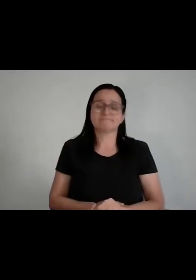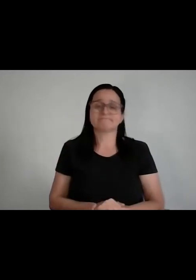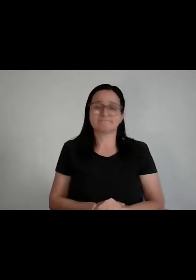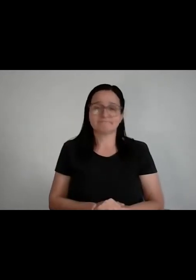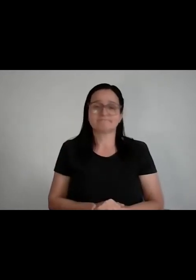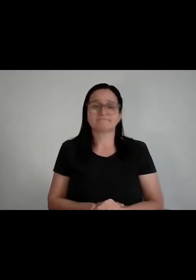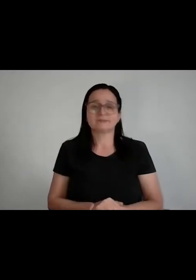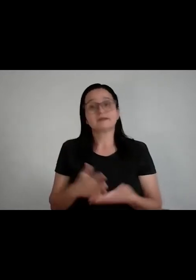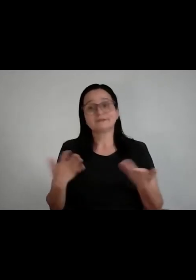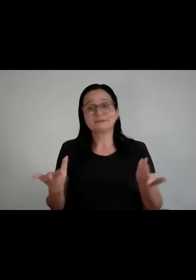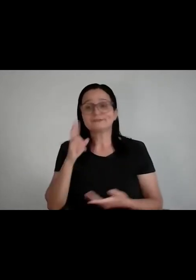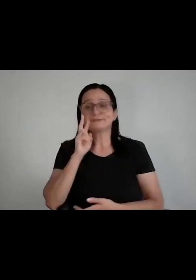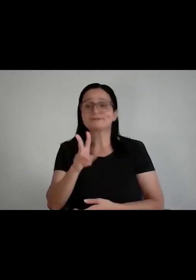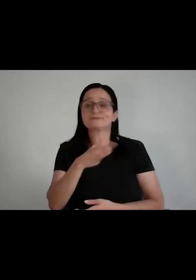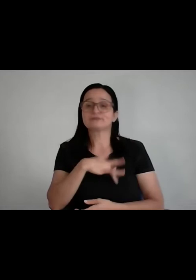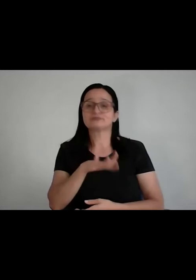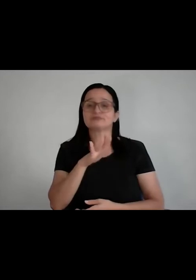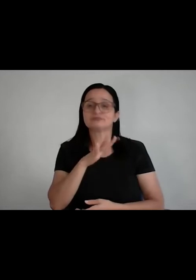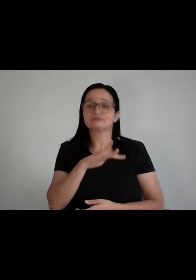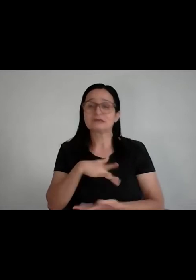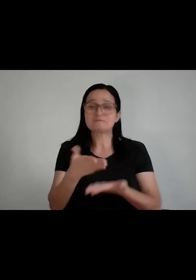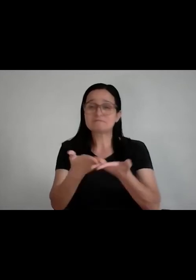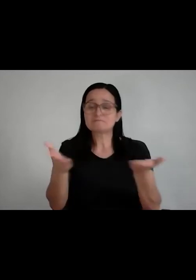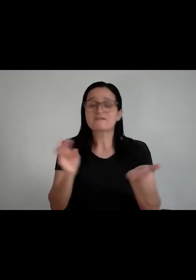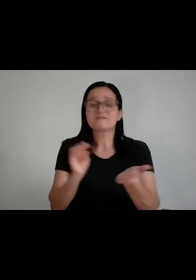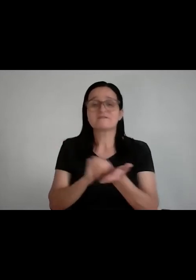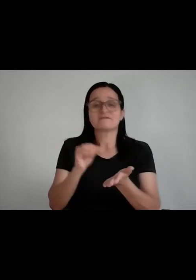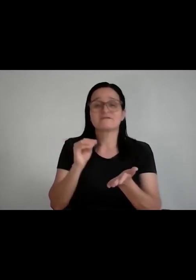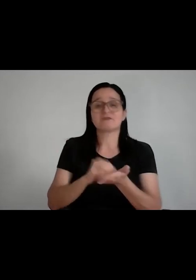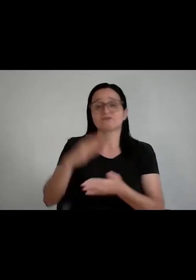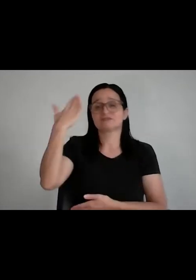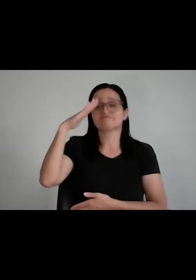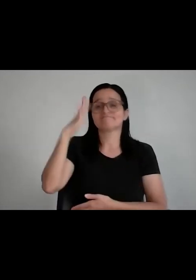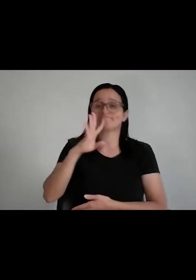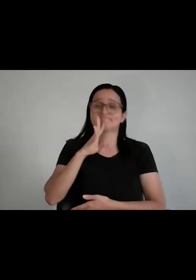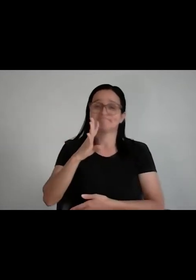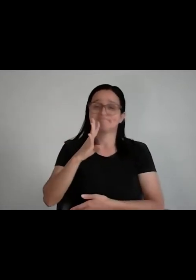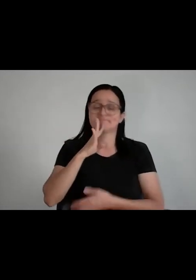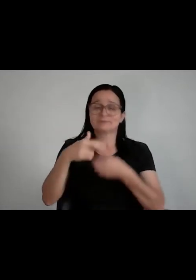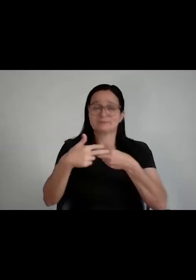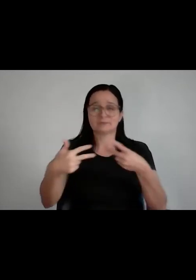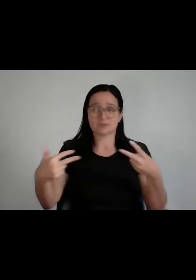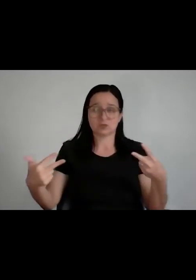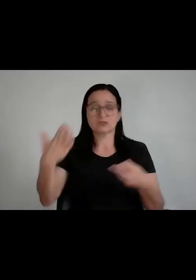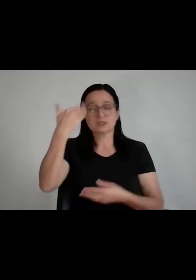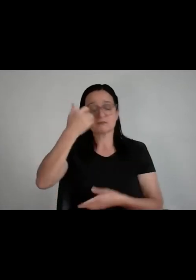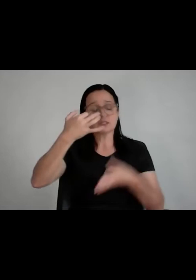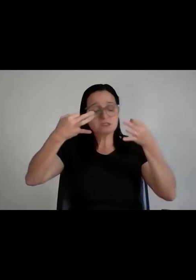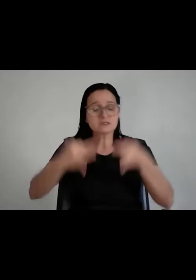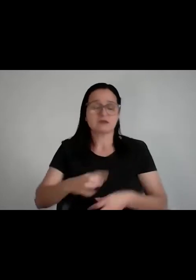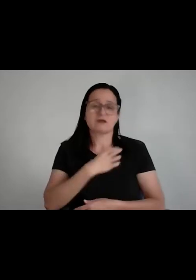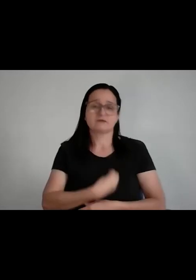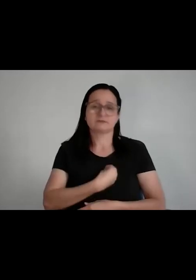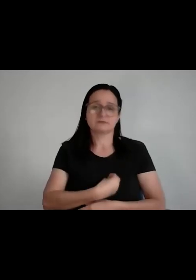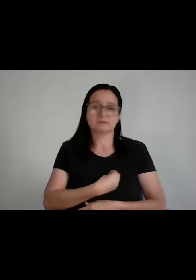que não está investindo em autoconhecimento, que vai ser quase impossível você tomar uma decisão assertiva, e aí não vale ficar trocando de curso toda hora e